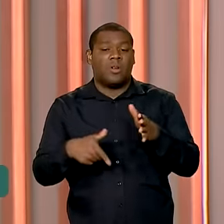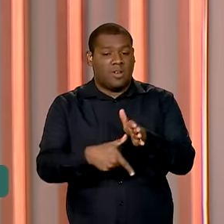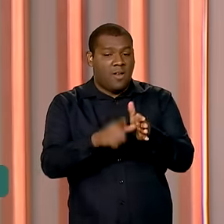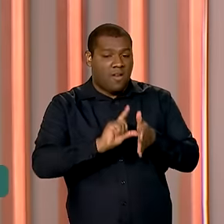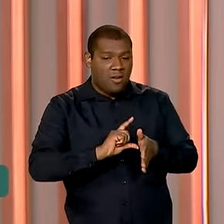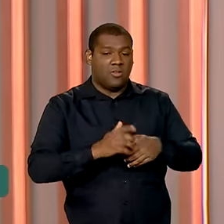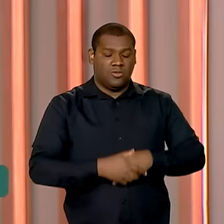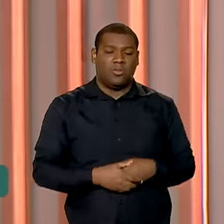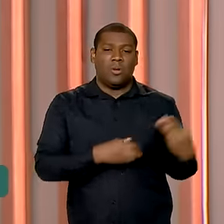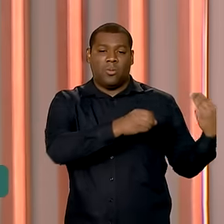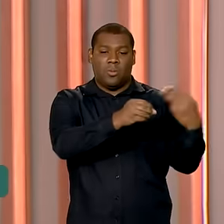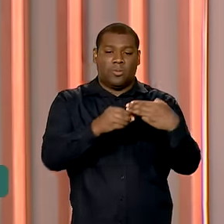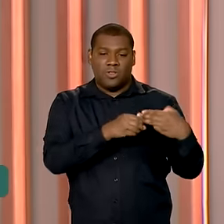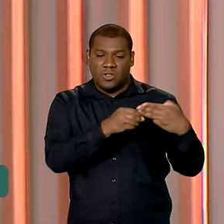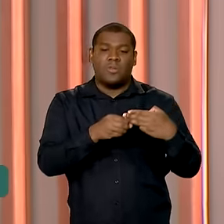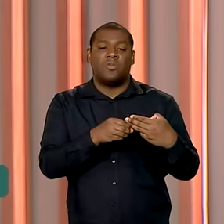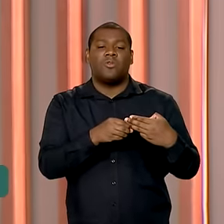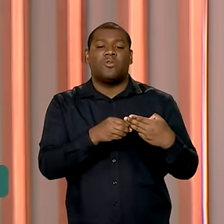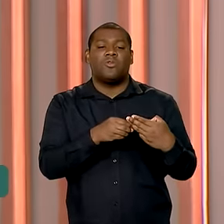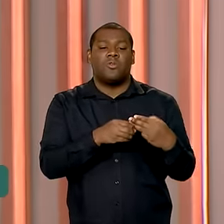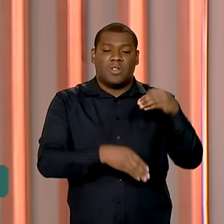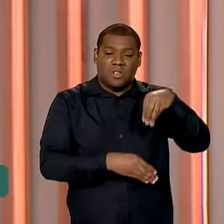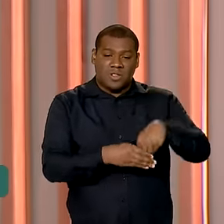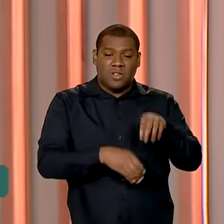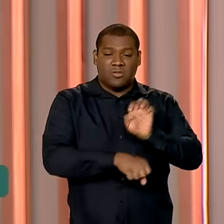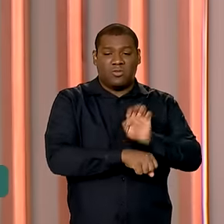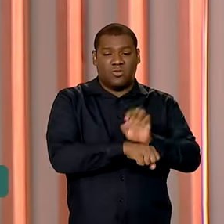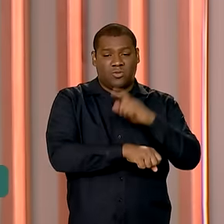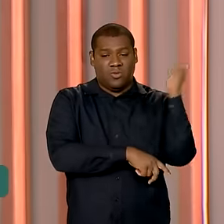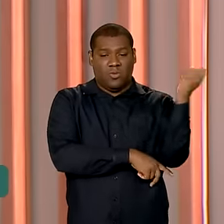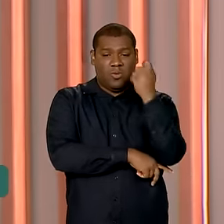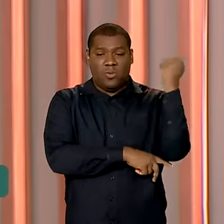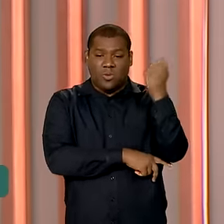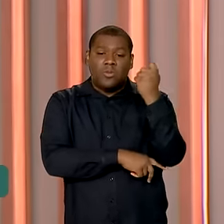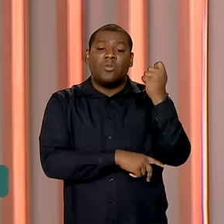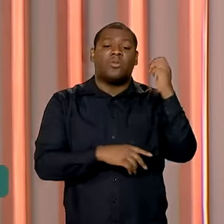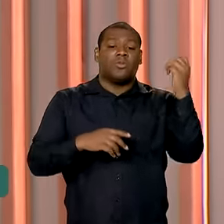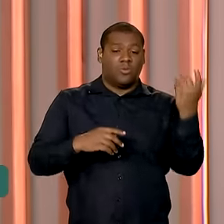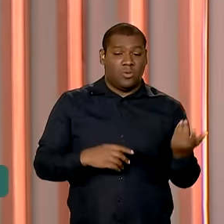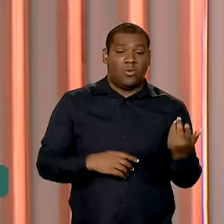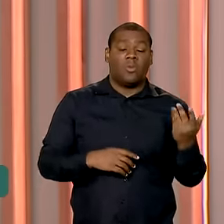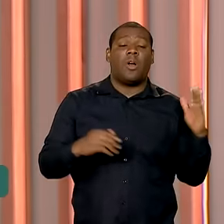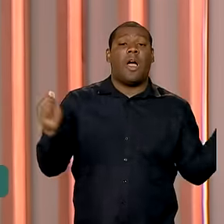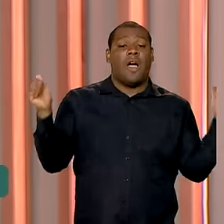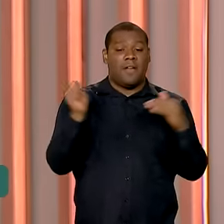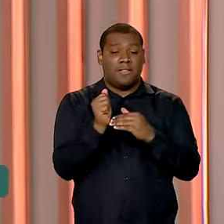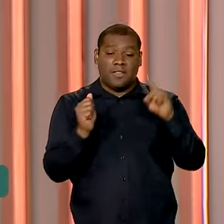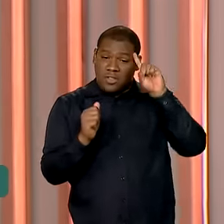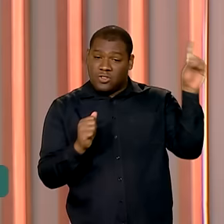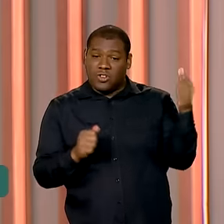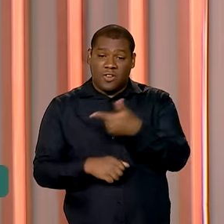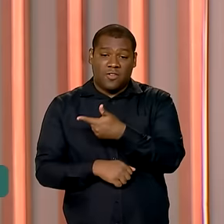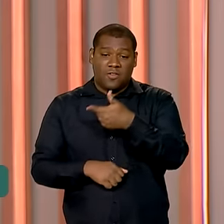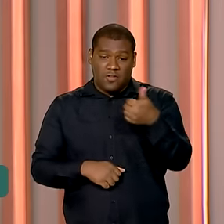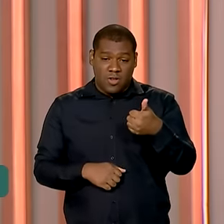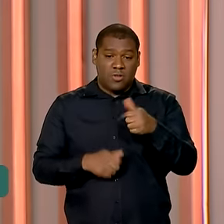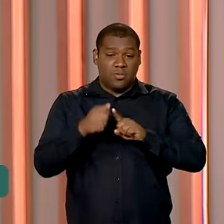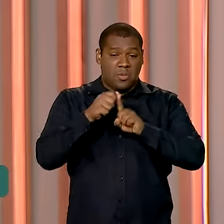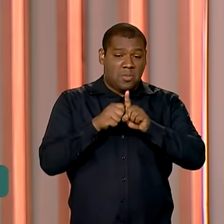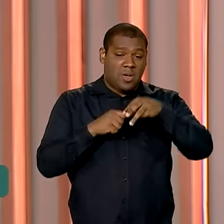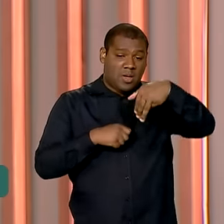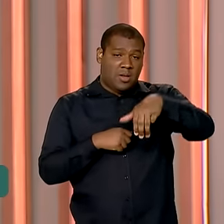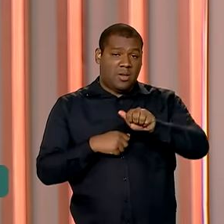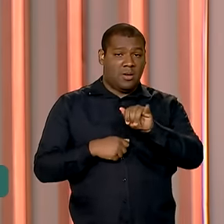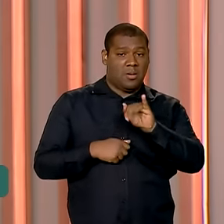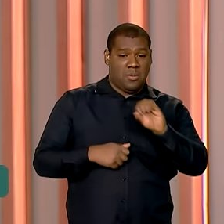municípios gaúchos, que inicialmente não forem contemplados, têm até o dia 21 de maio para inserir os dados no sistema